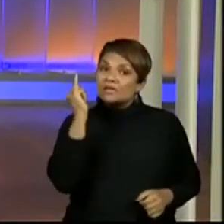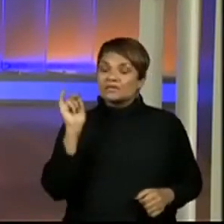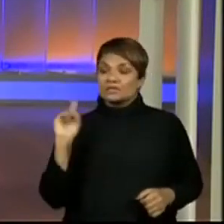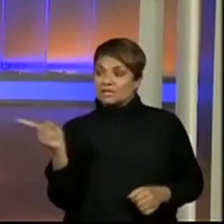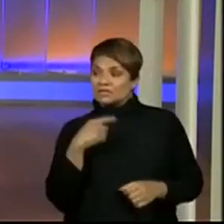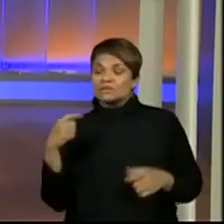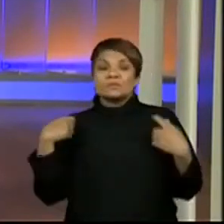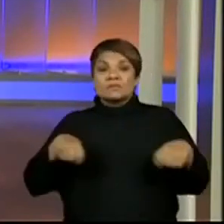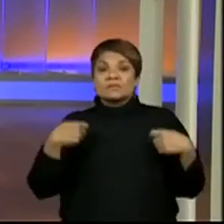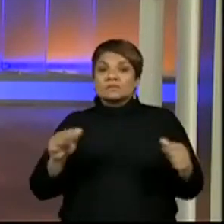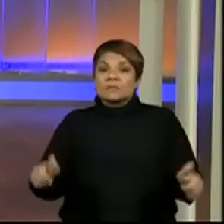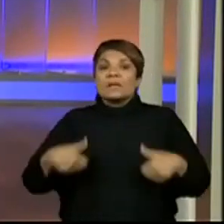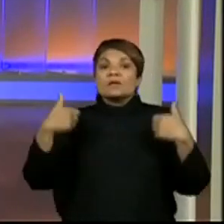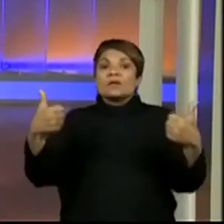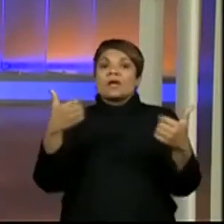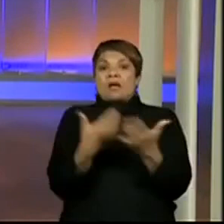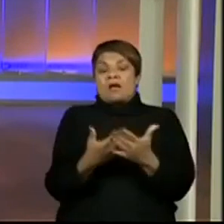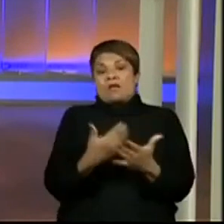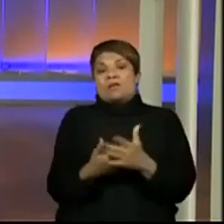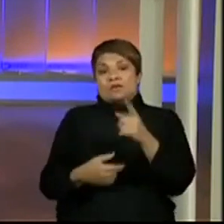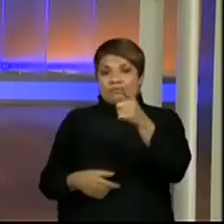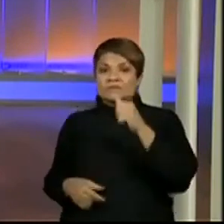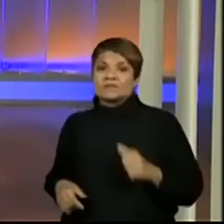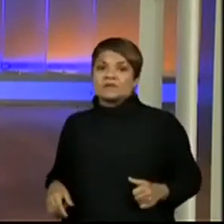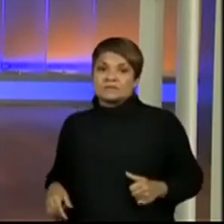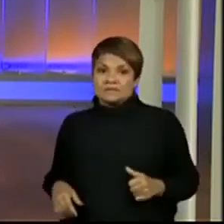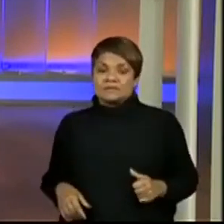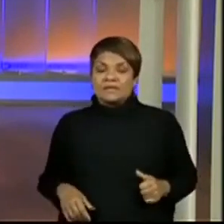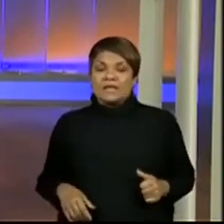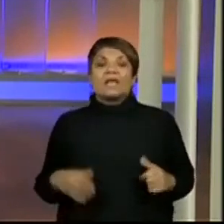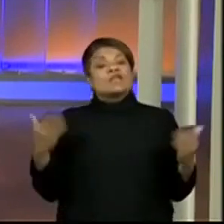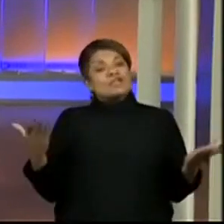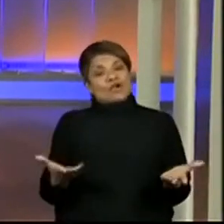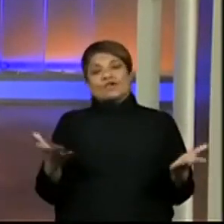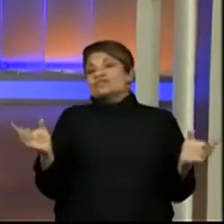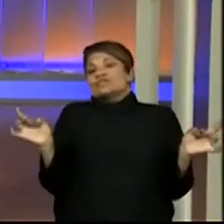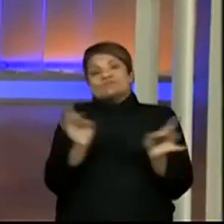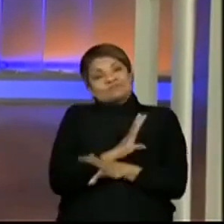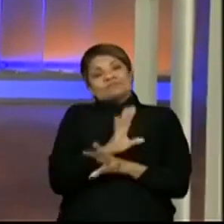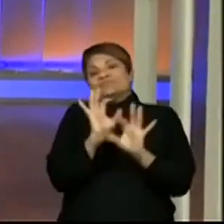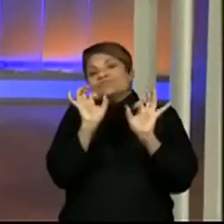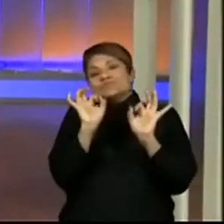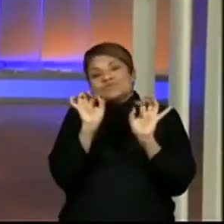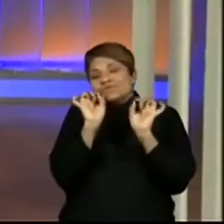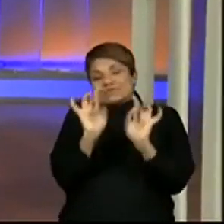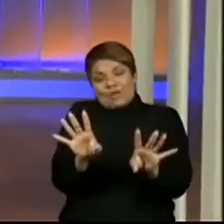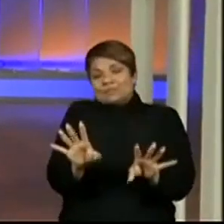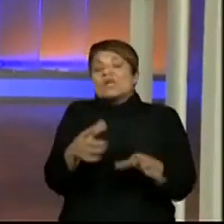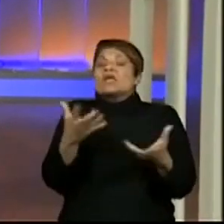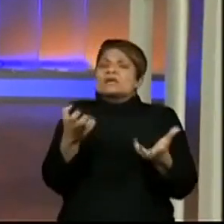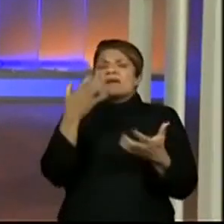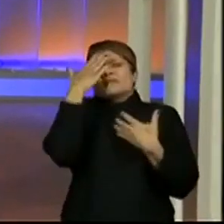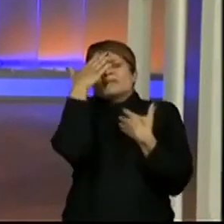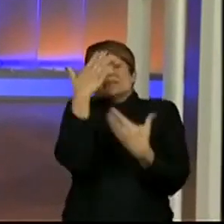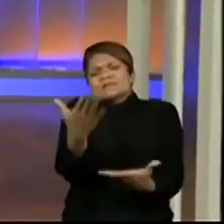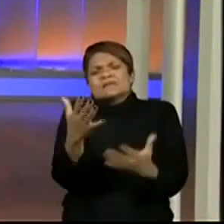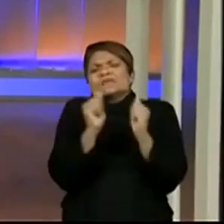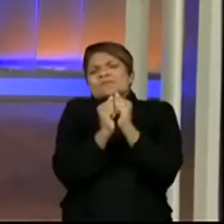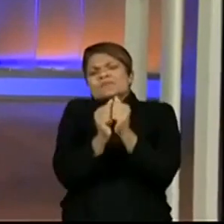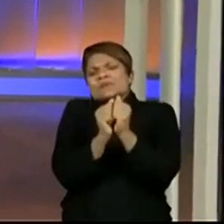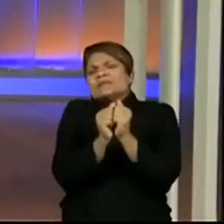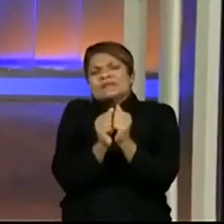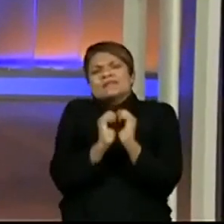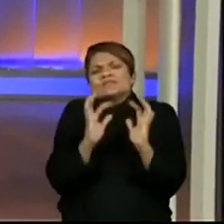melhorar as nossas aulas com vocês. E por hoje é só. Quero agradecer demais a companhia de todos.